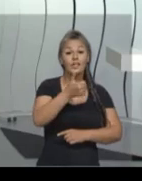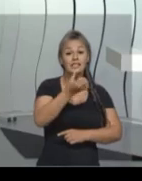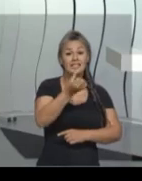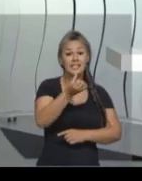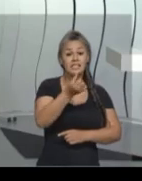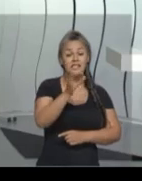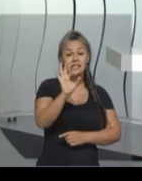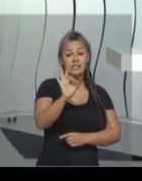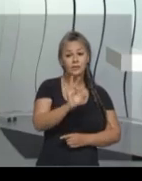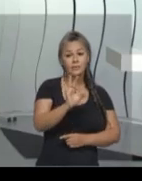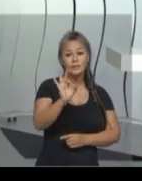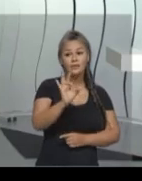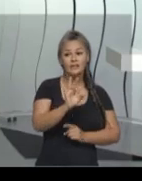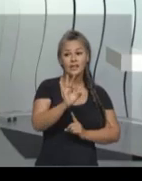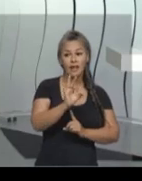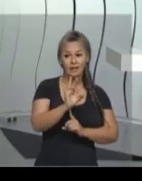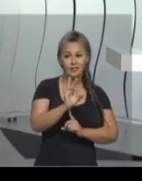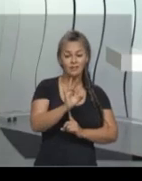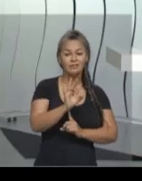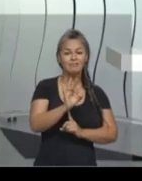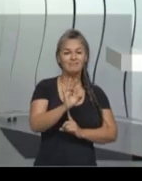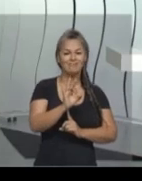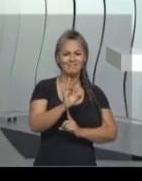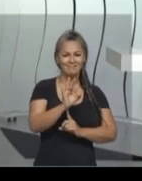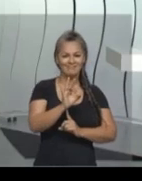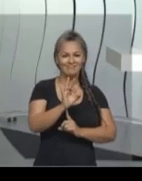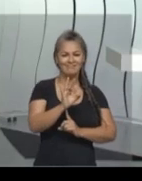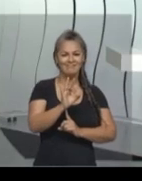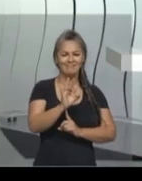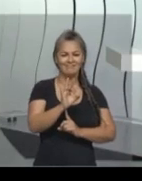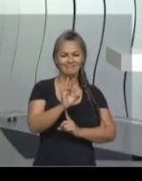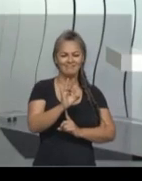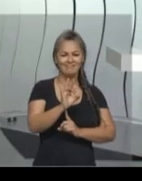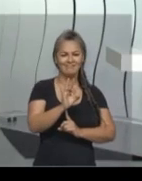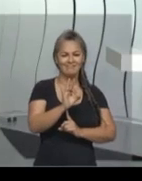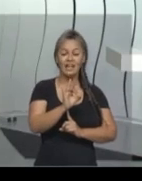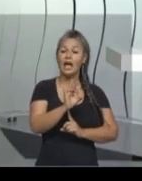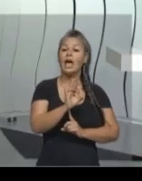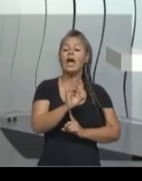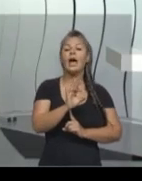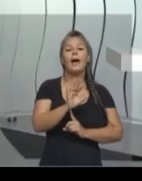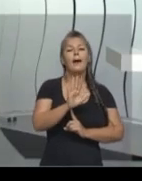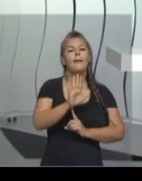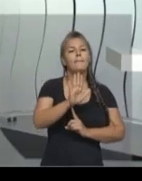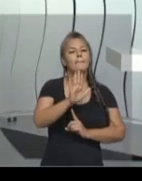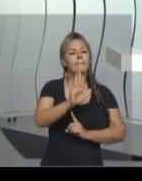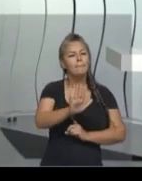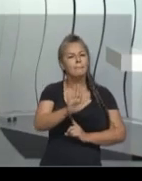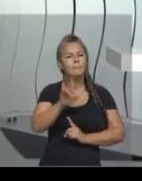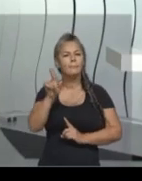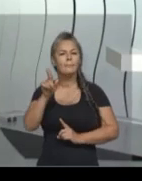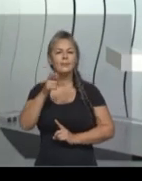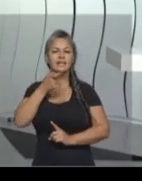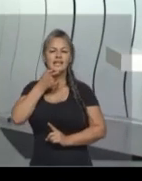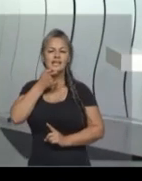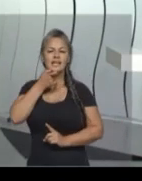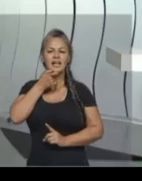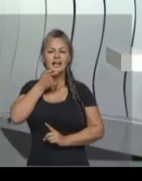a taxa que os produtos ingleses pagavam, que era de 15%.